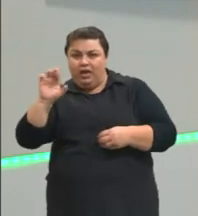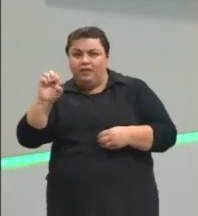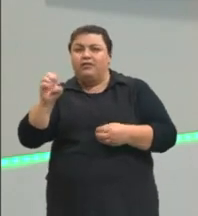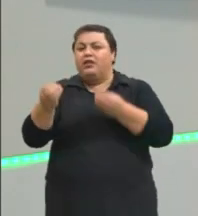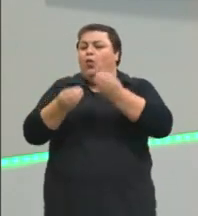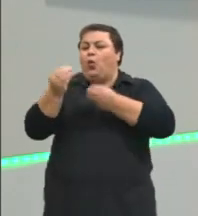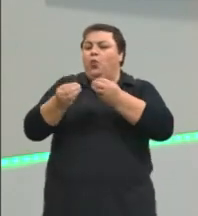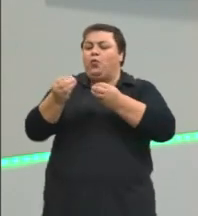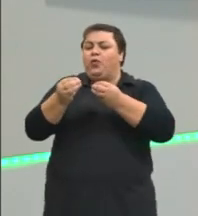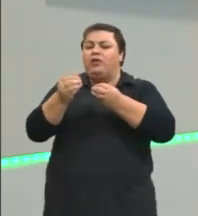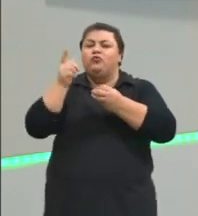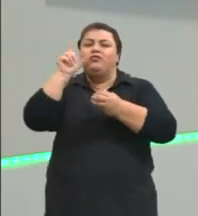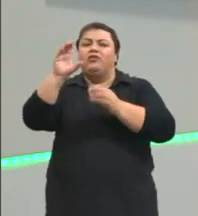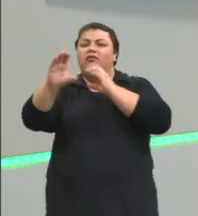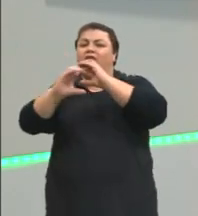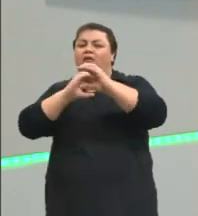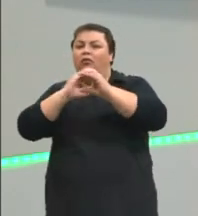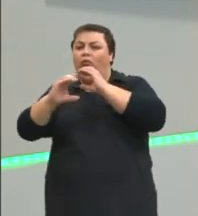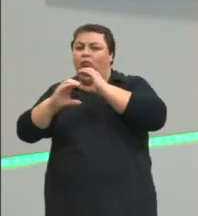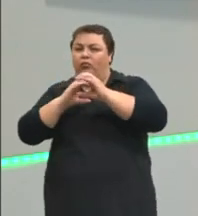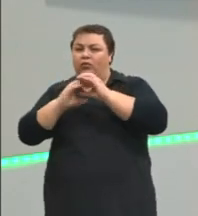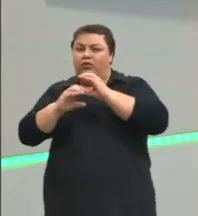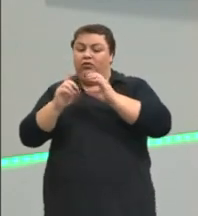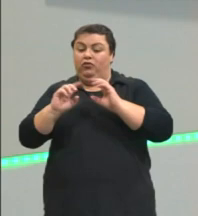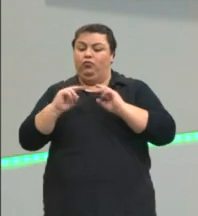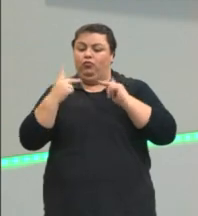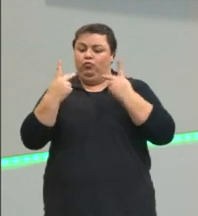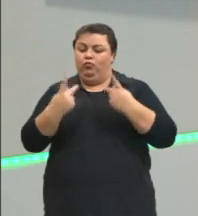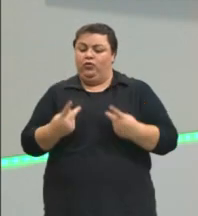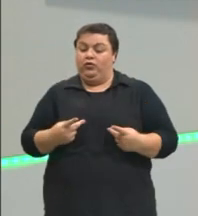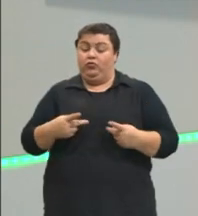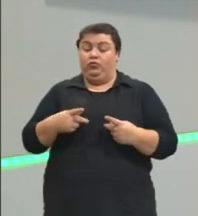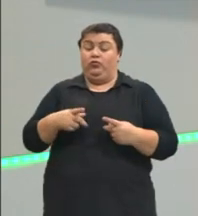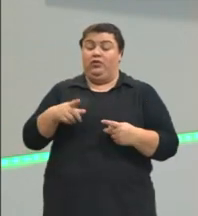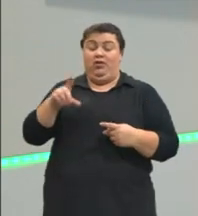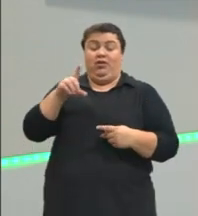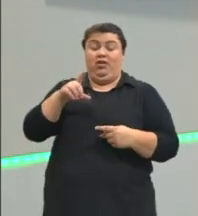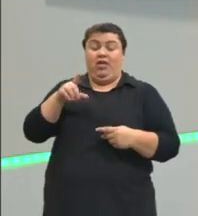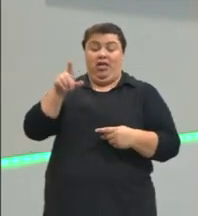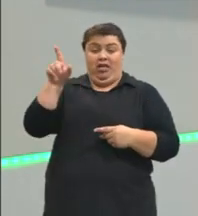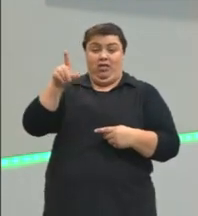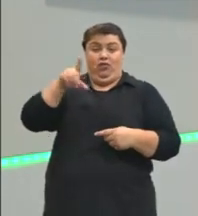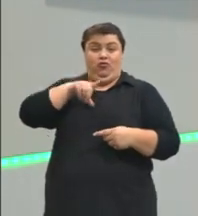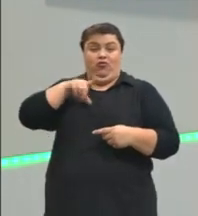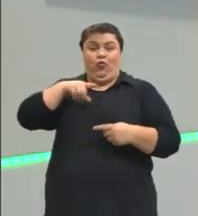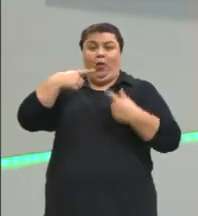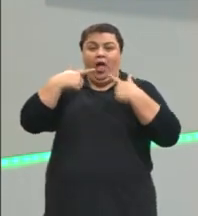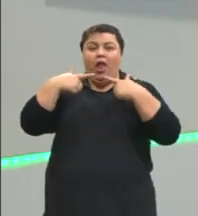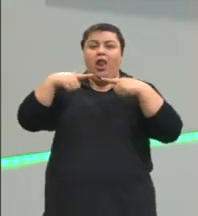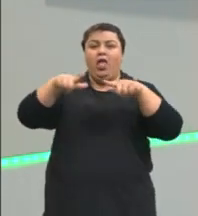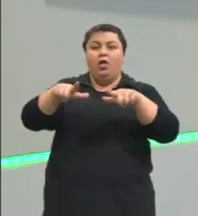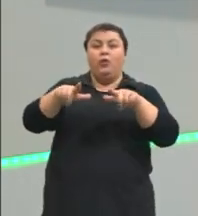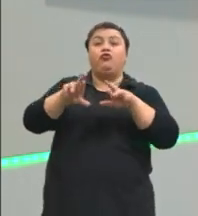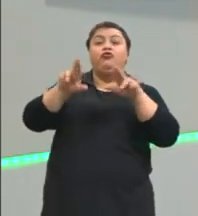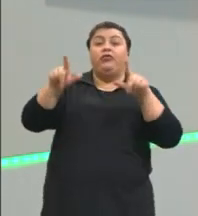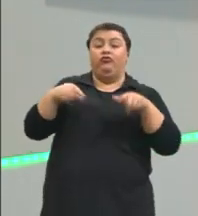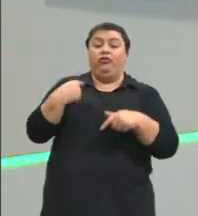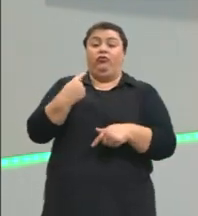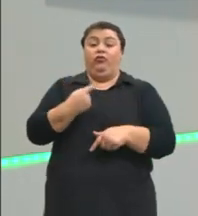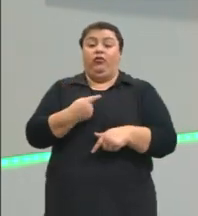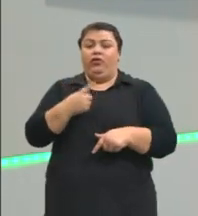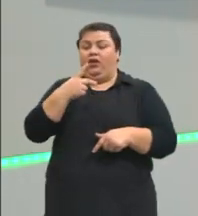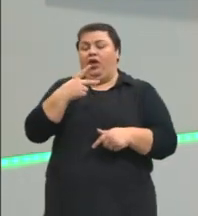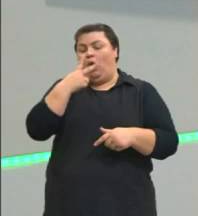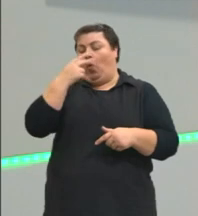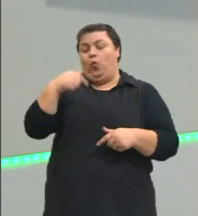tendo em vista que eles tinham uma maneira, uma língua diferente da nossa. É quase como a gente chegar num país